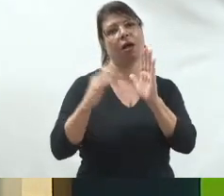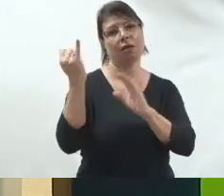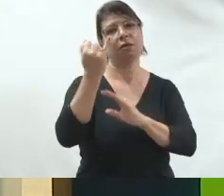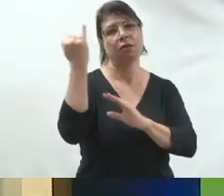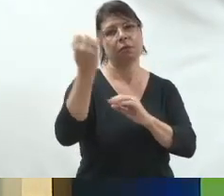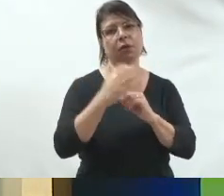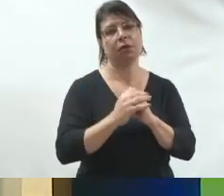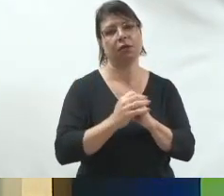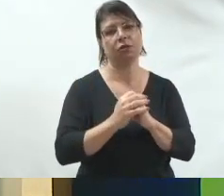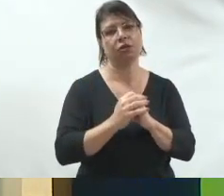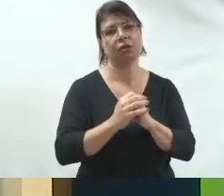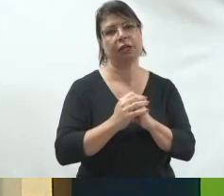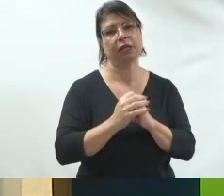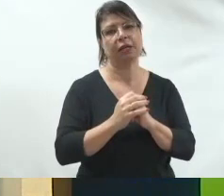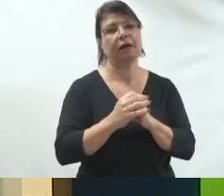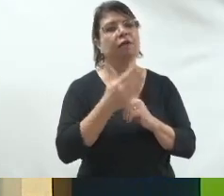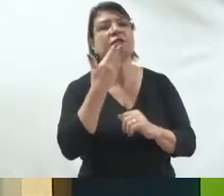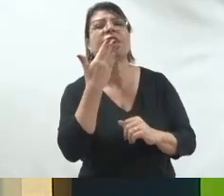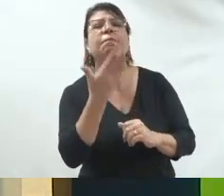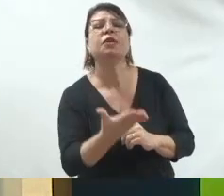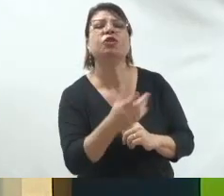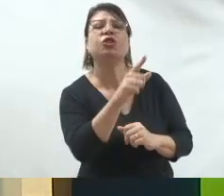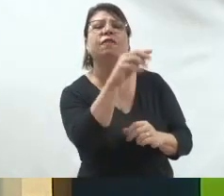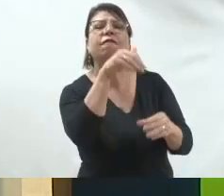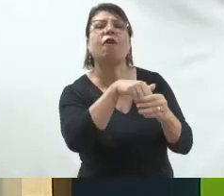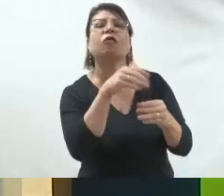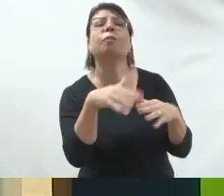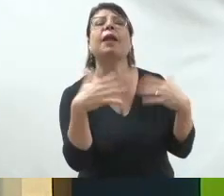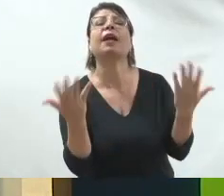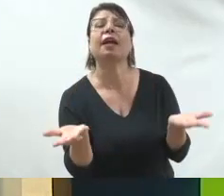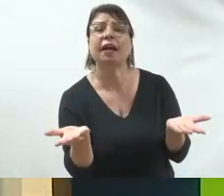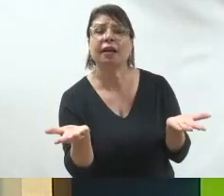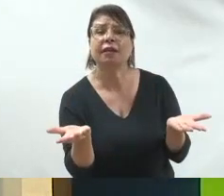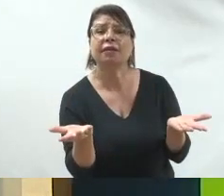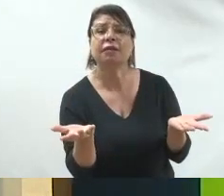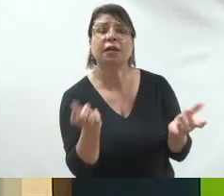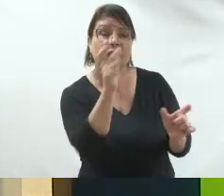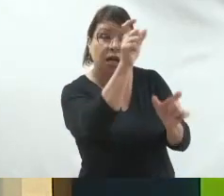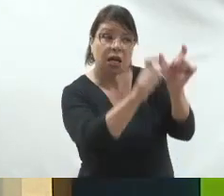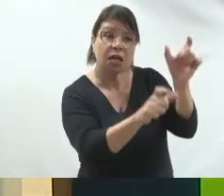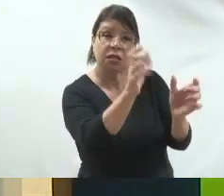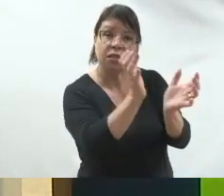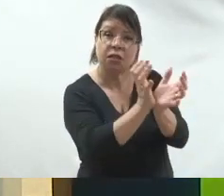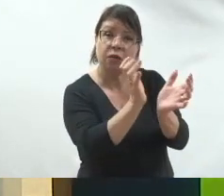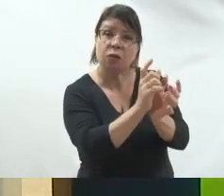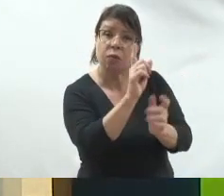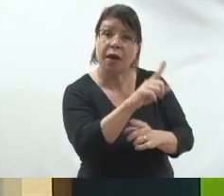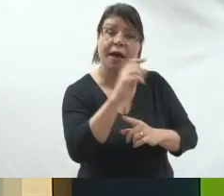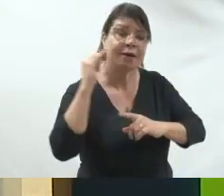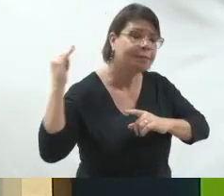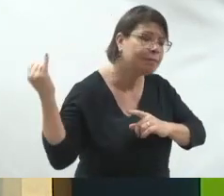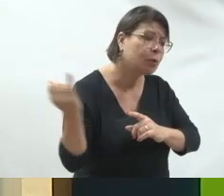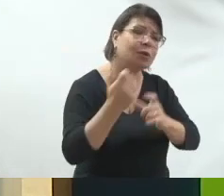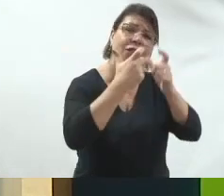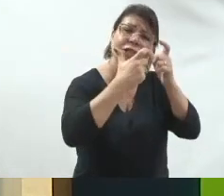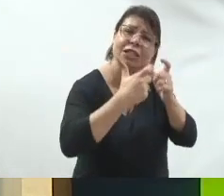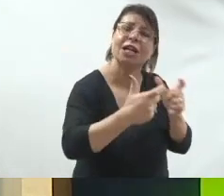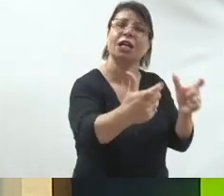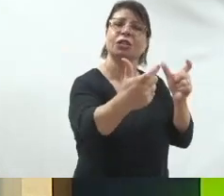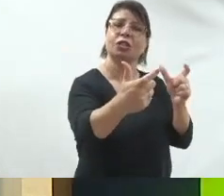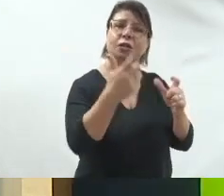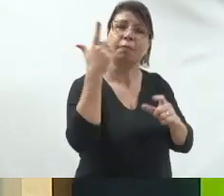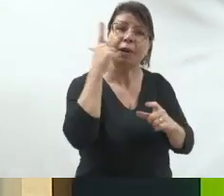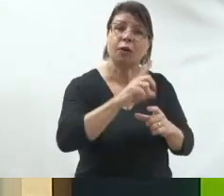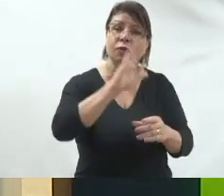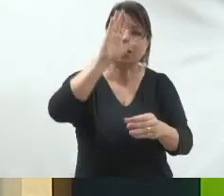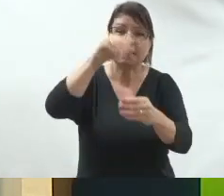Você tem que saber para quem você vai pedir voto, tem que saber se esse eleitorado ele é grande o suficiente para que dê a quantidade de votos que